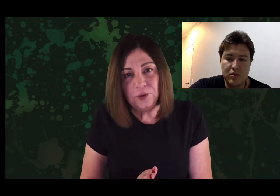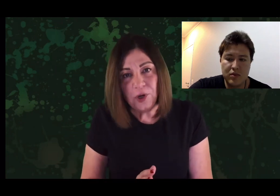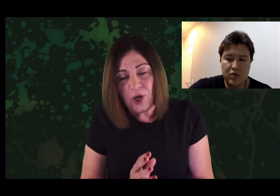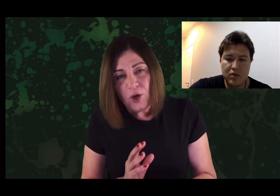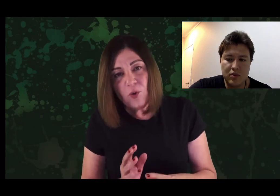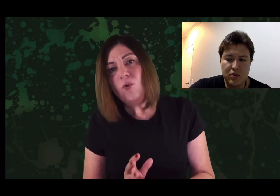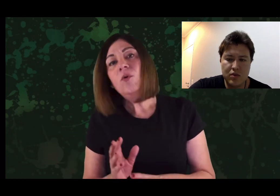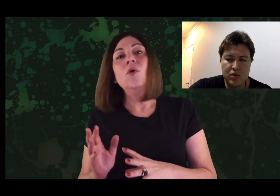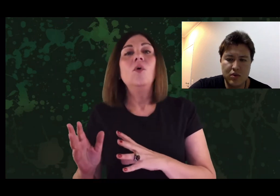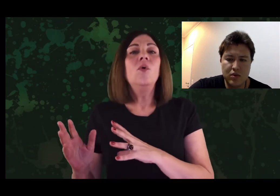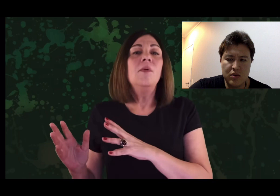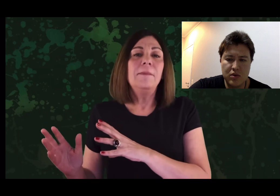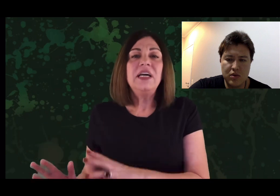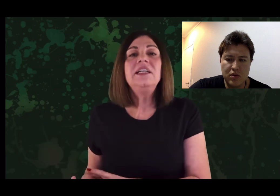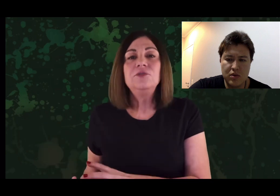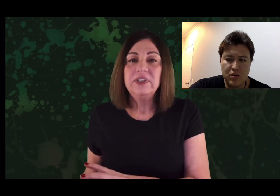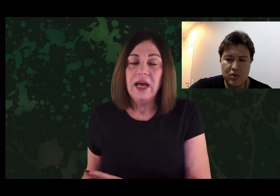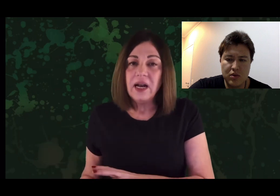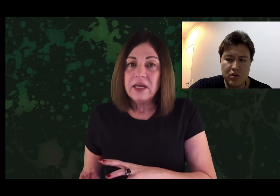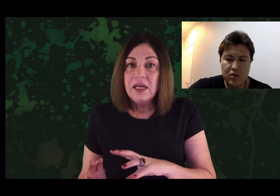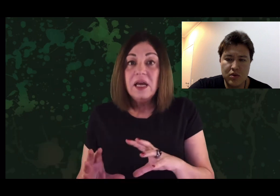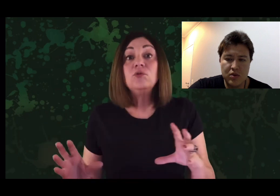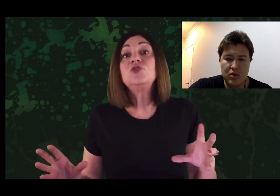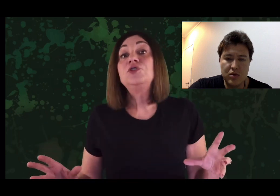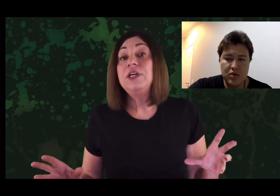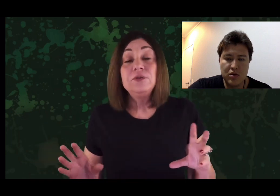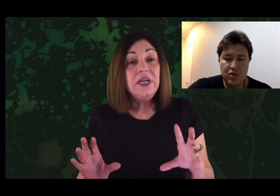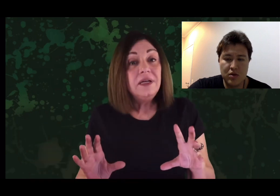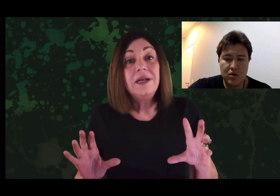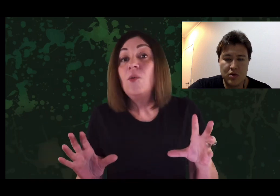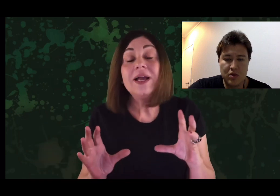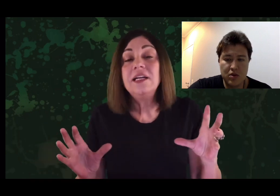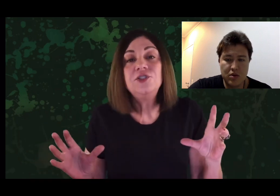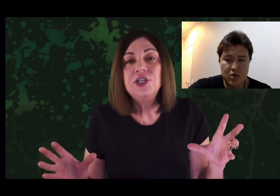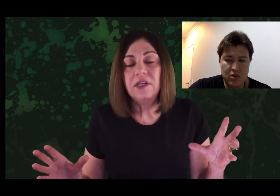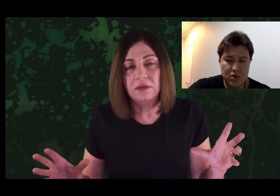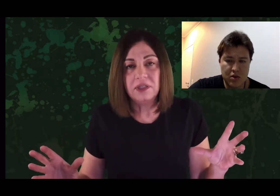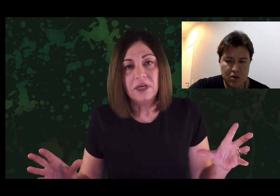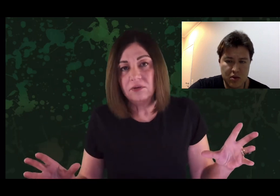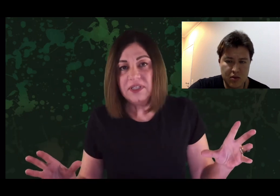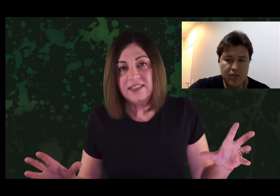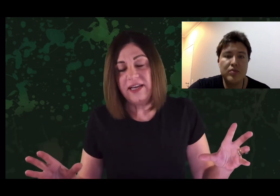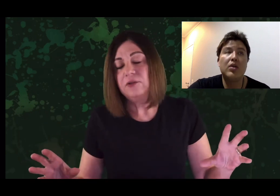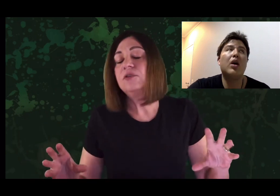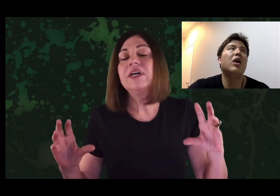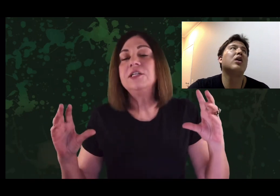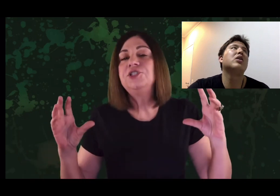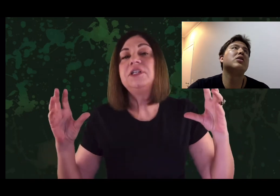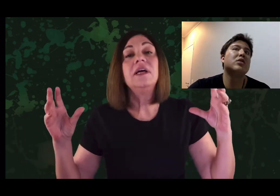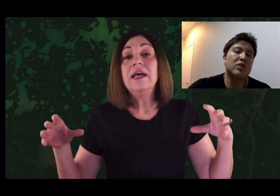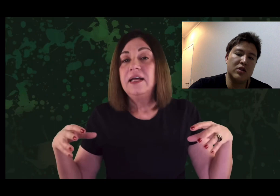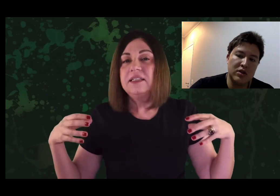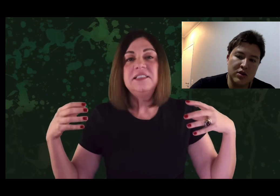definido com o marido dela, que é um sujeito que não acredita no que está acontecendo, não acredita nas